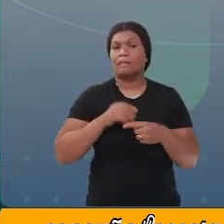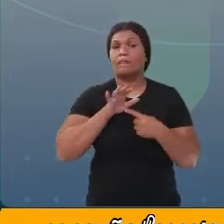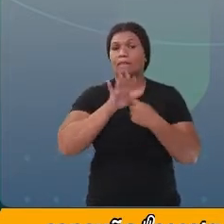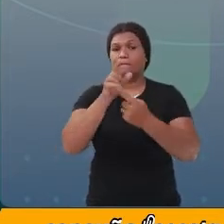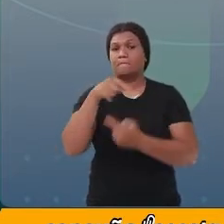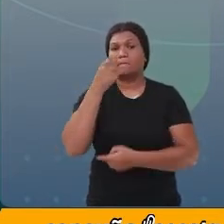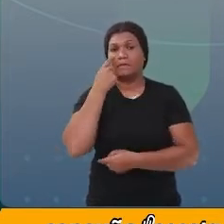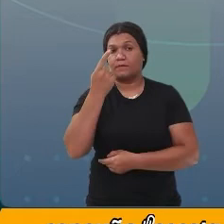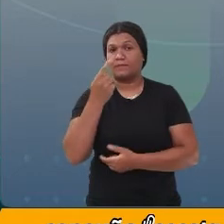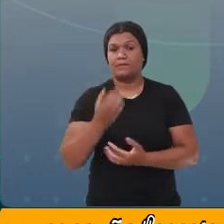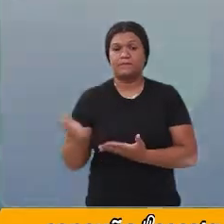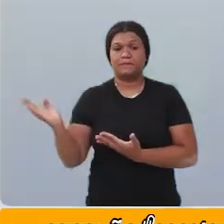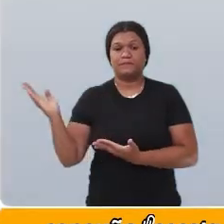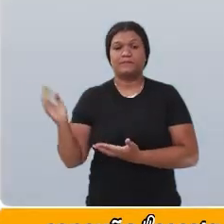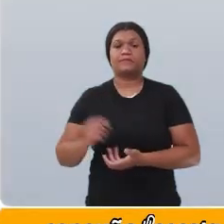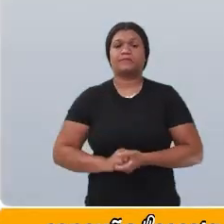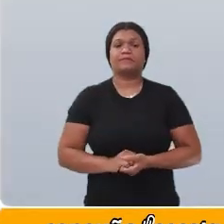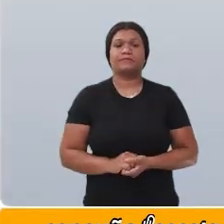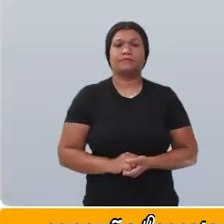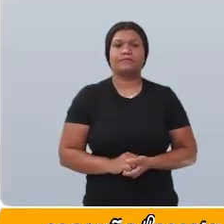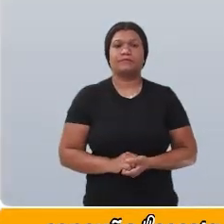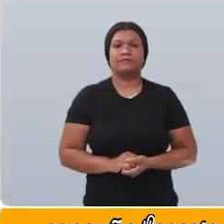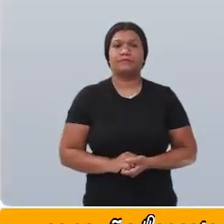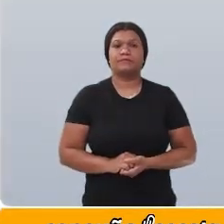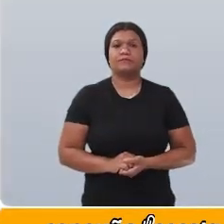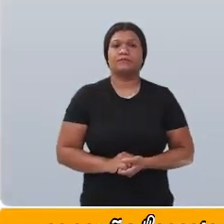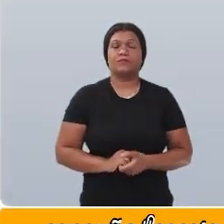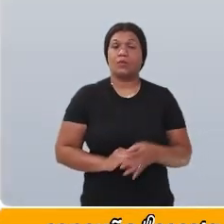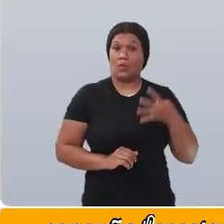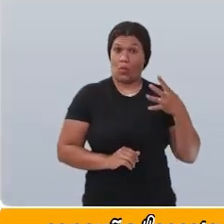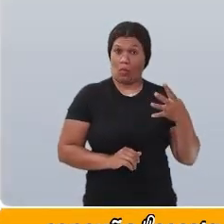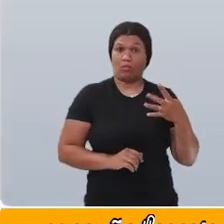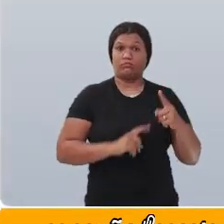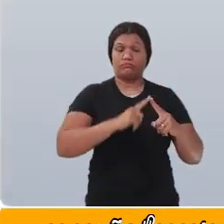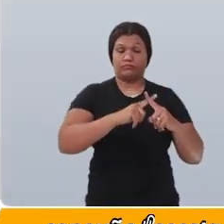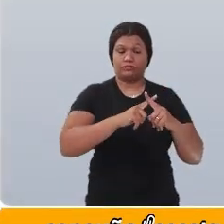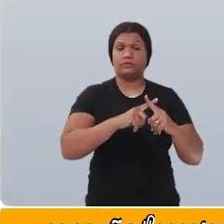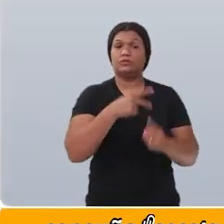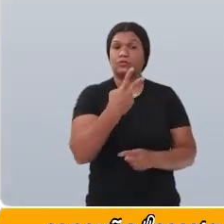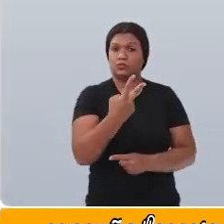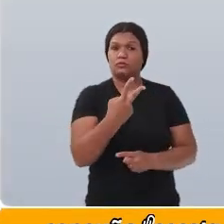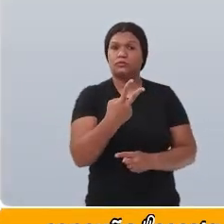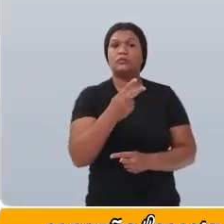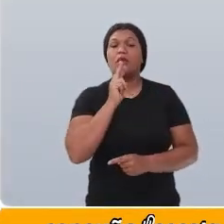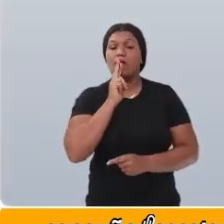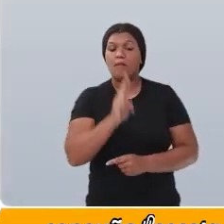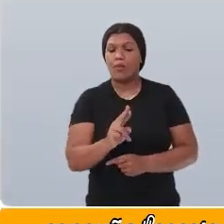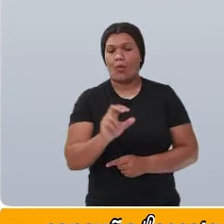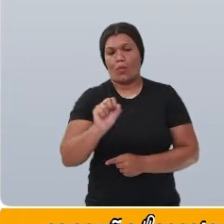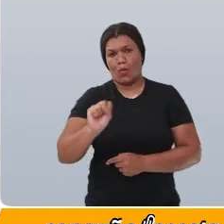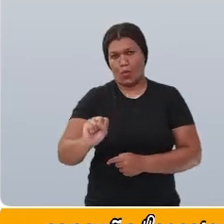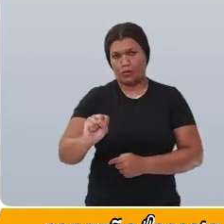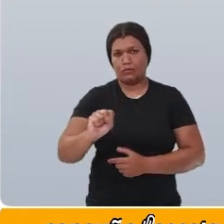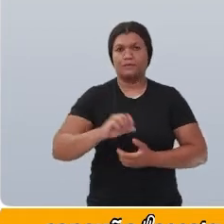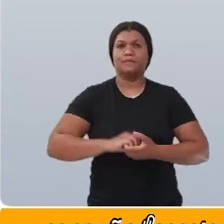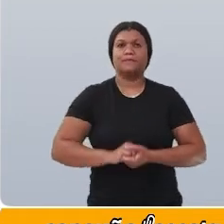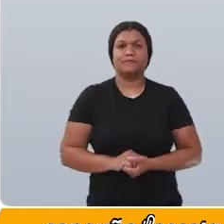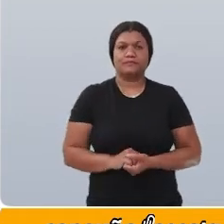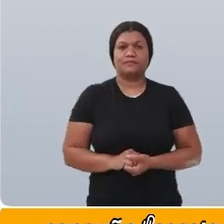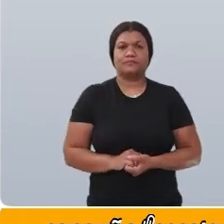mostrar. Olha só. 4 vezes 2 é igual a 8.